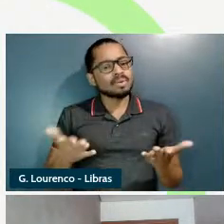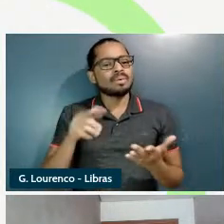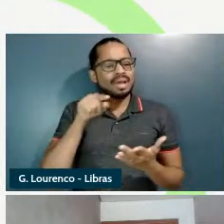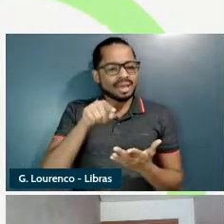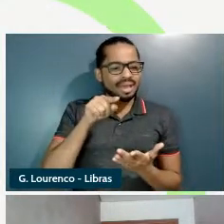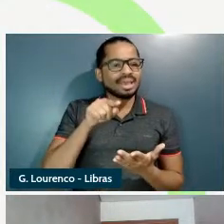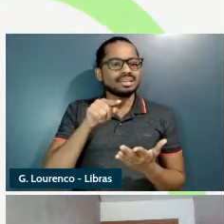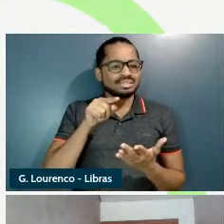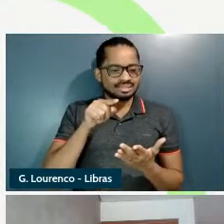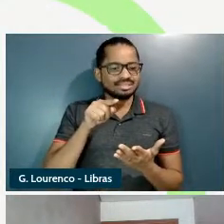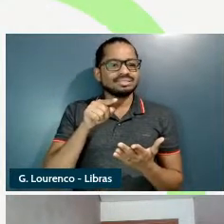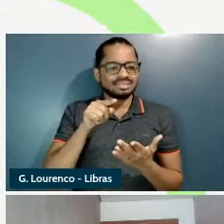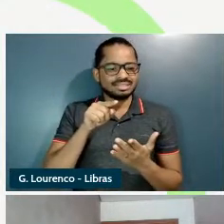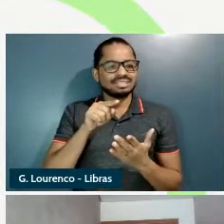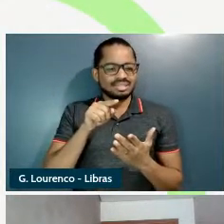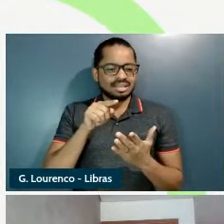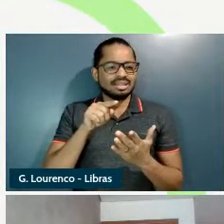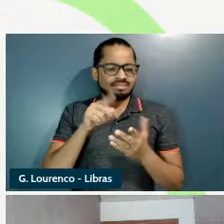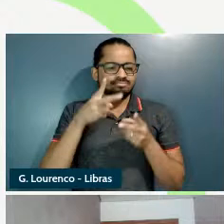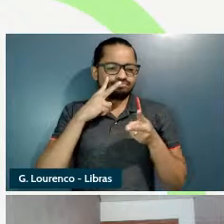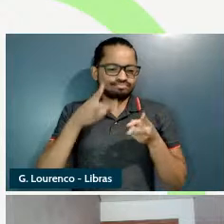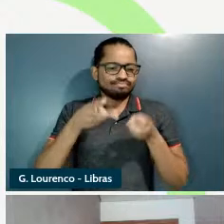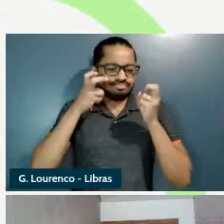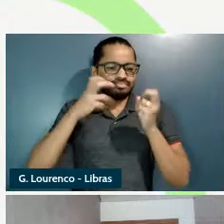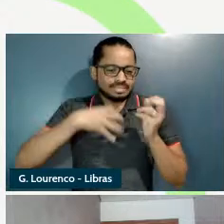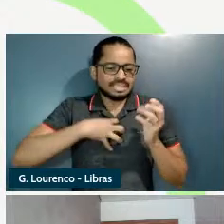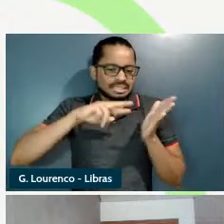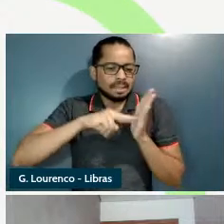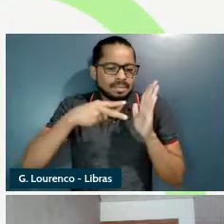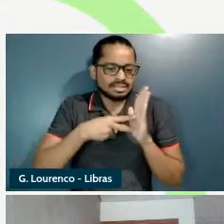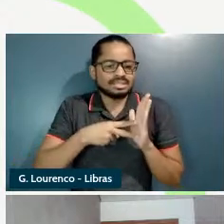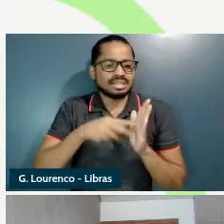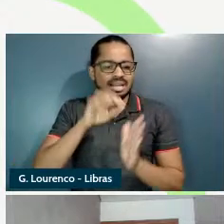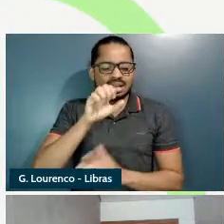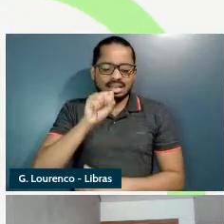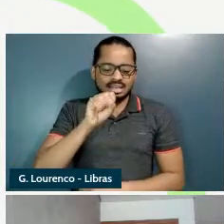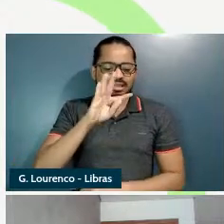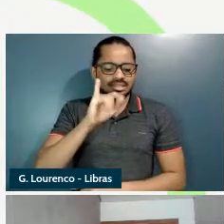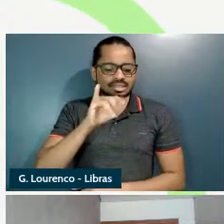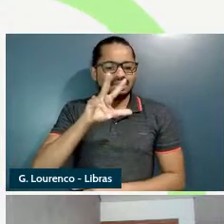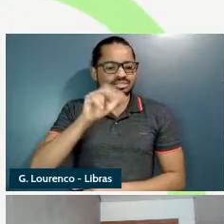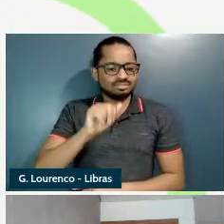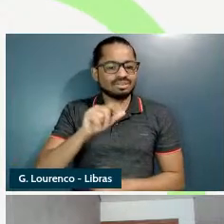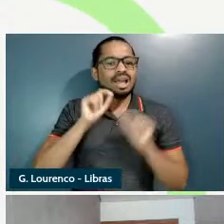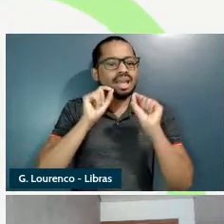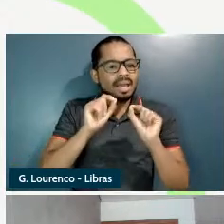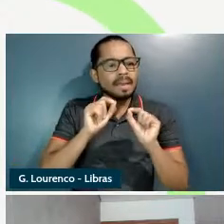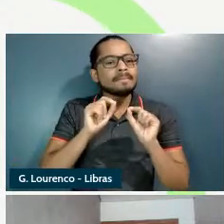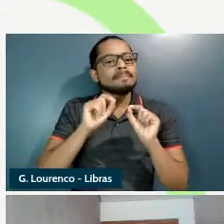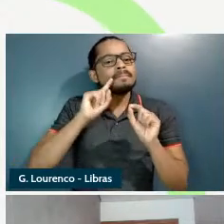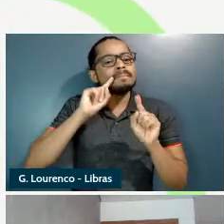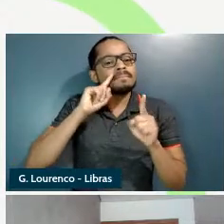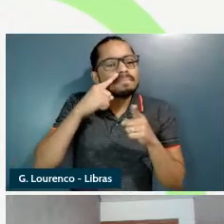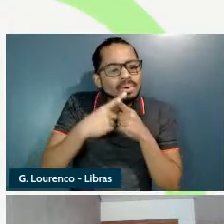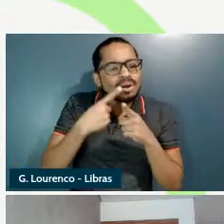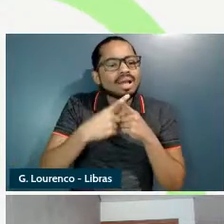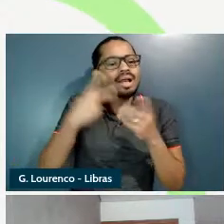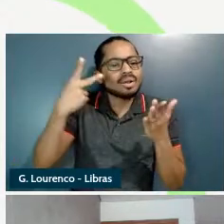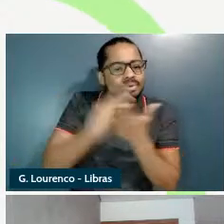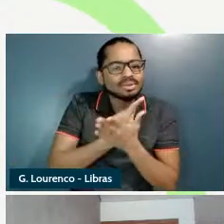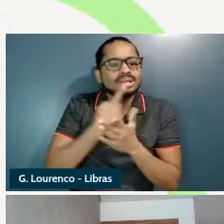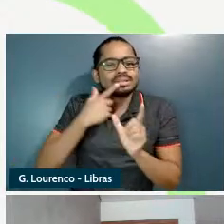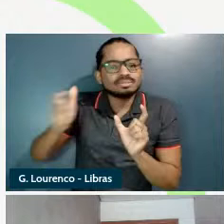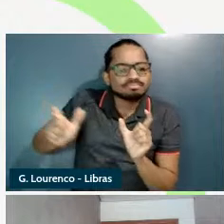epifenômeno do processo de coerção temática sofrido pelos argumentos verbais na forma alternada